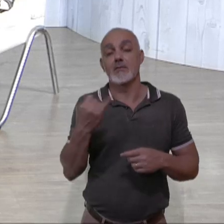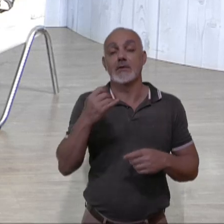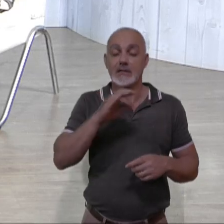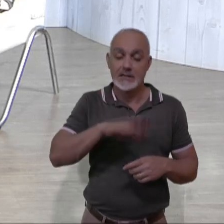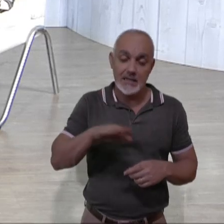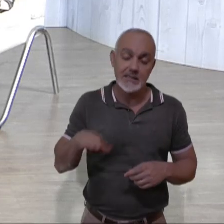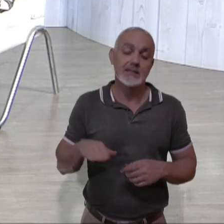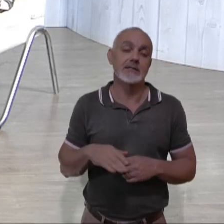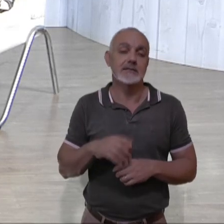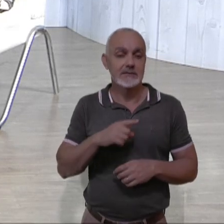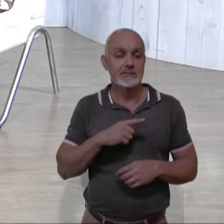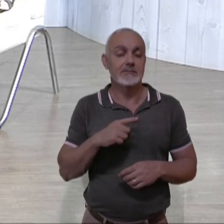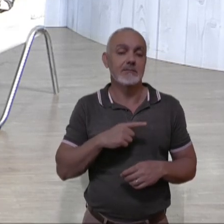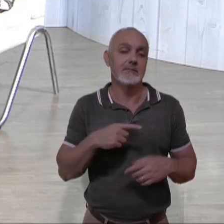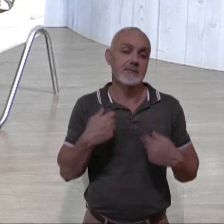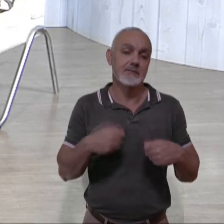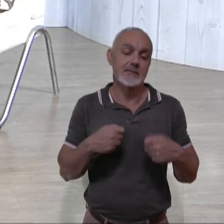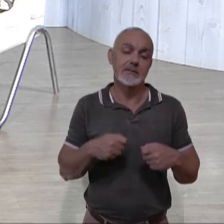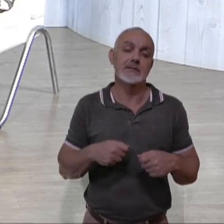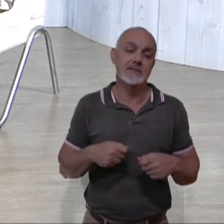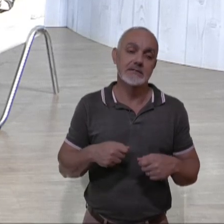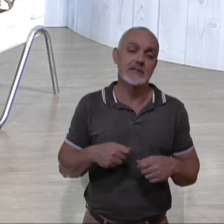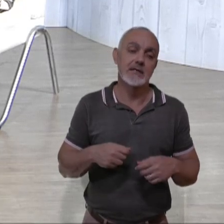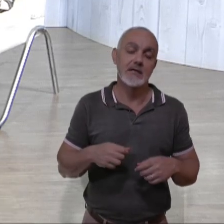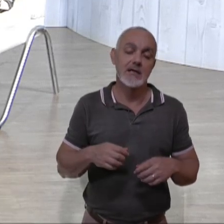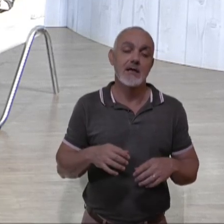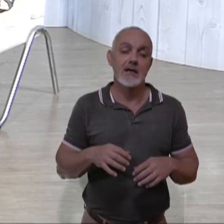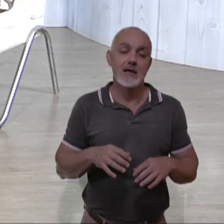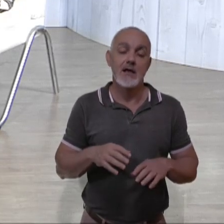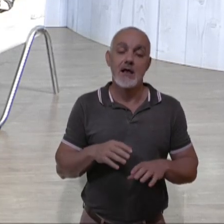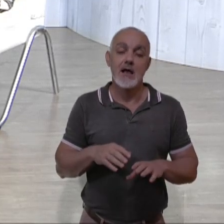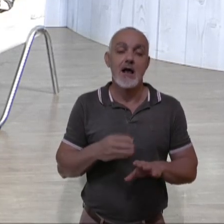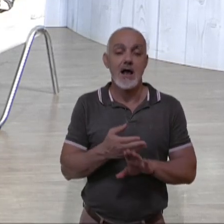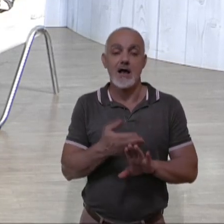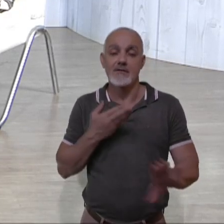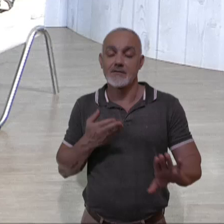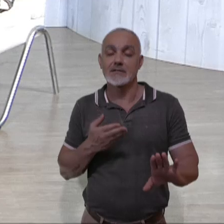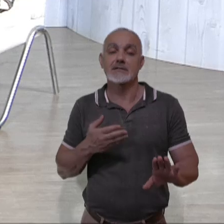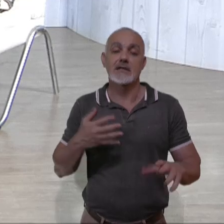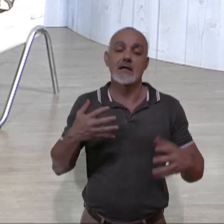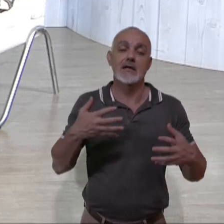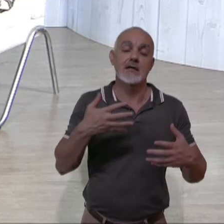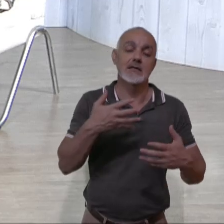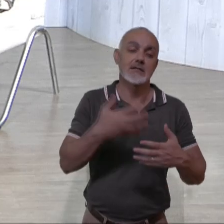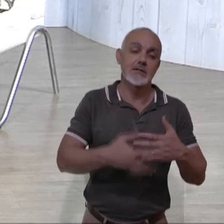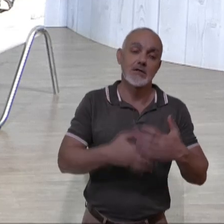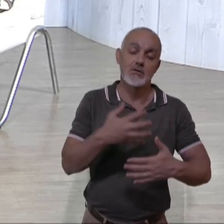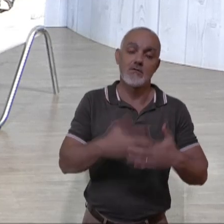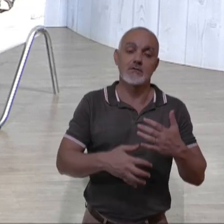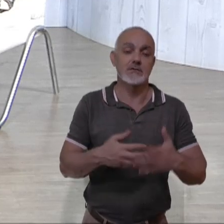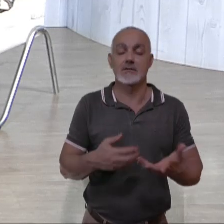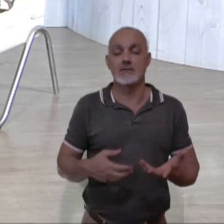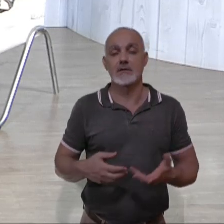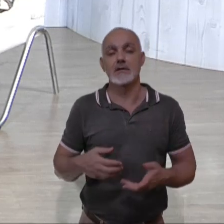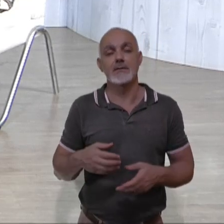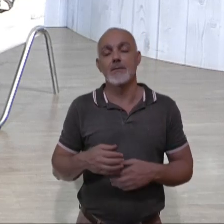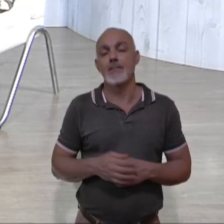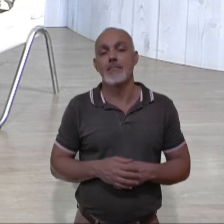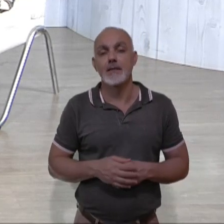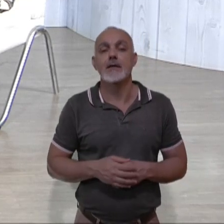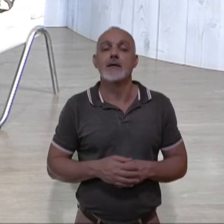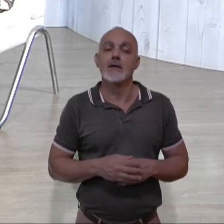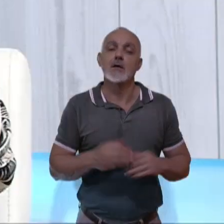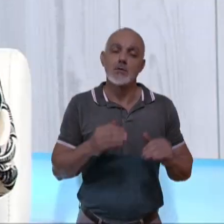ela tem que ser isentada de todas essas tribulações. Essas confusões, confusões não diz respeito à criança. Então eles têm que ser